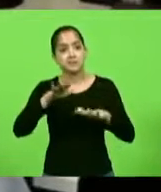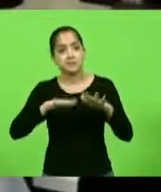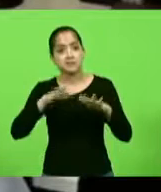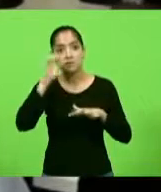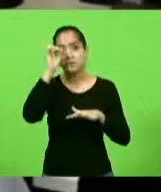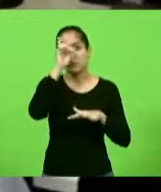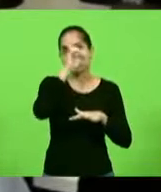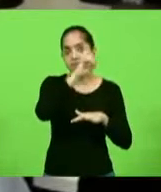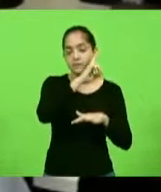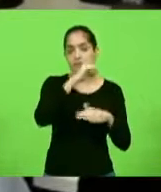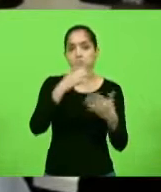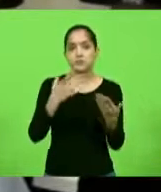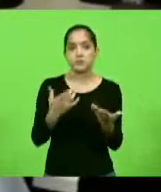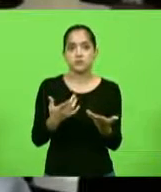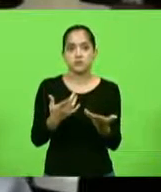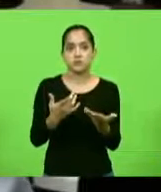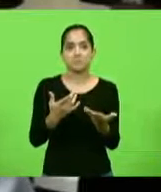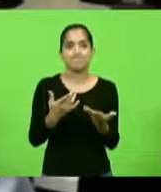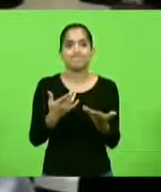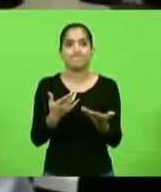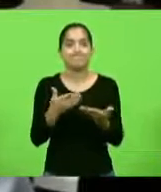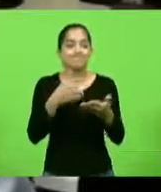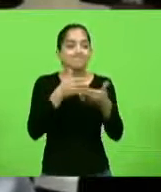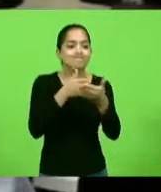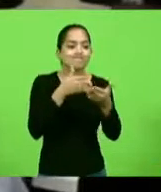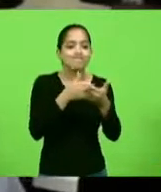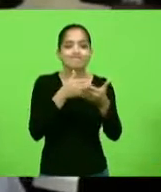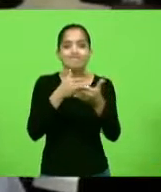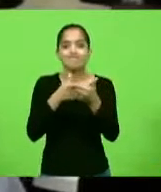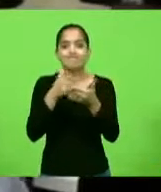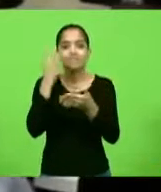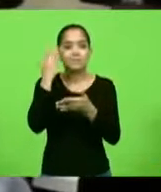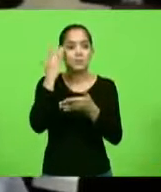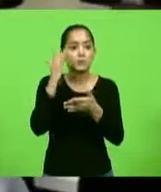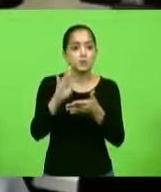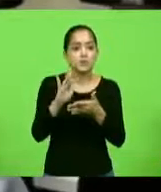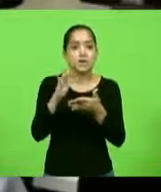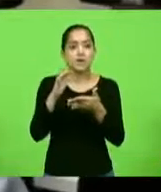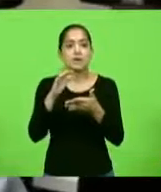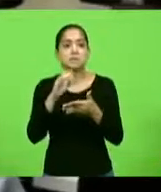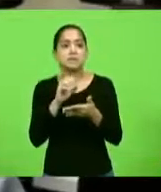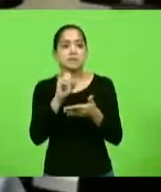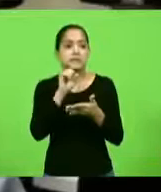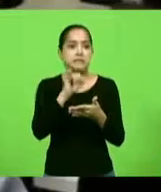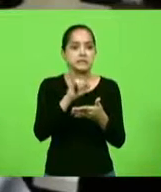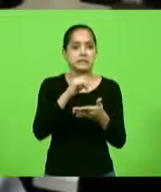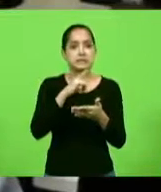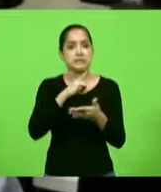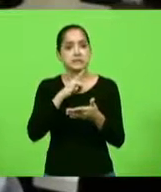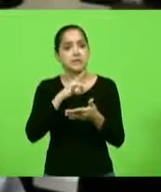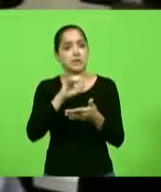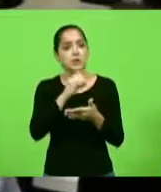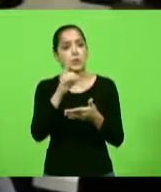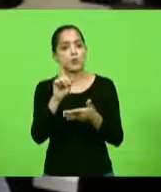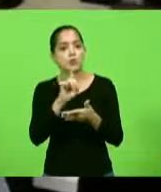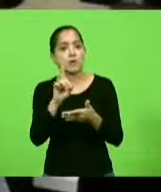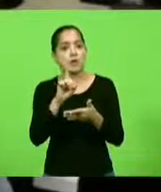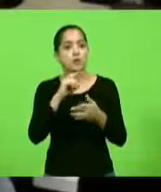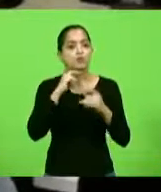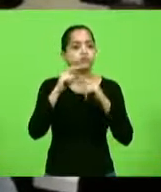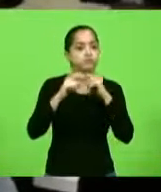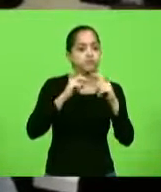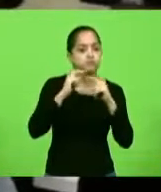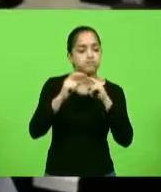aqueles casos limítrofes, onde você não sabe se tem ou não tem, ou que tem apenas alguns traços de